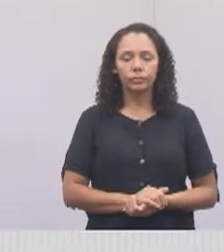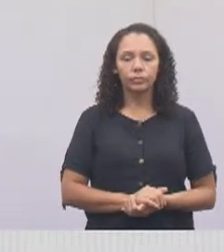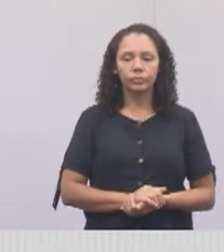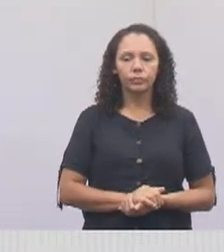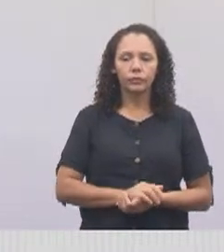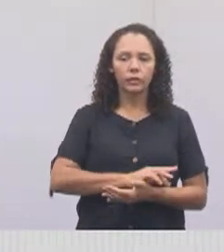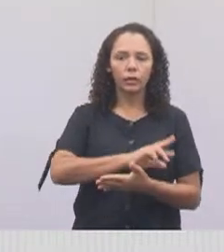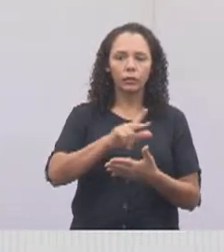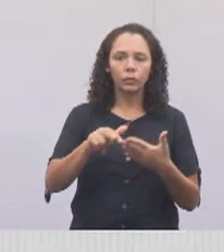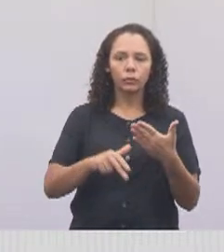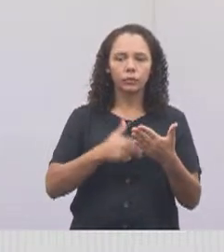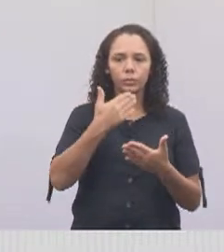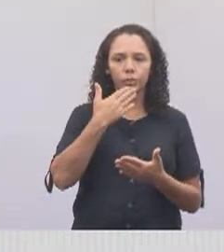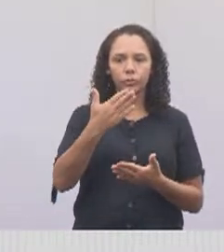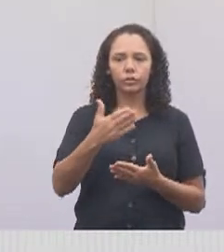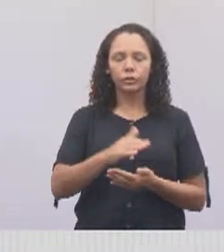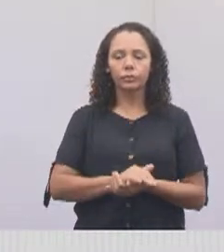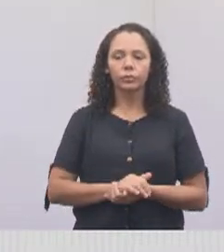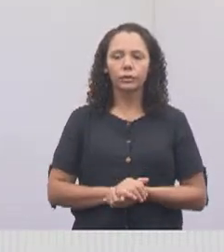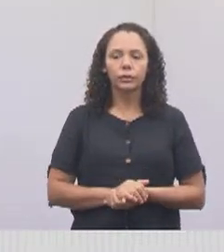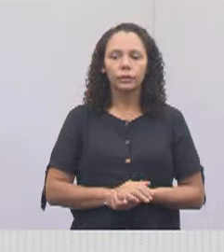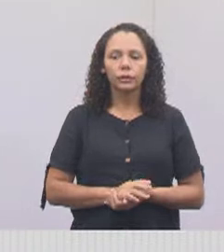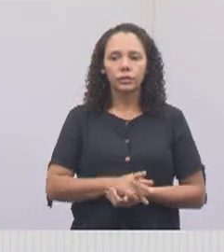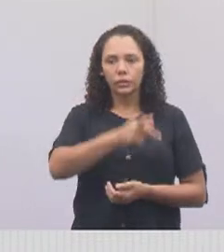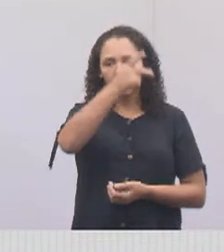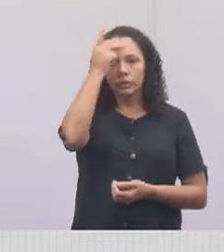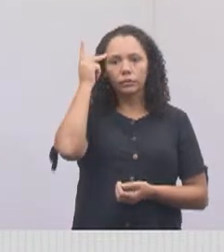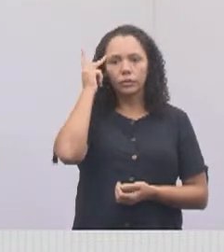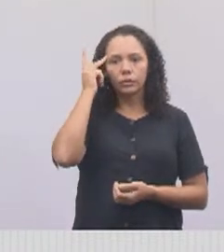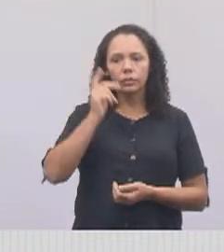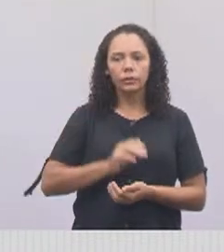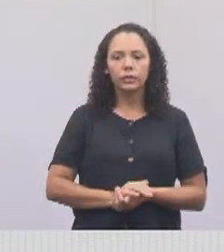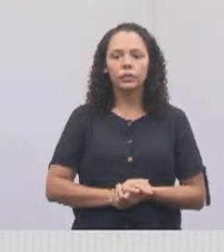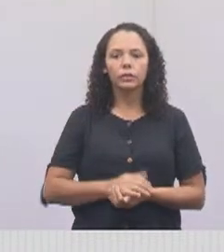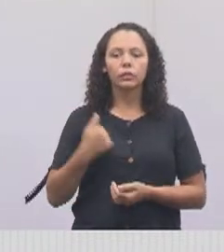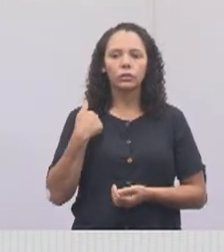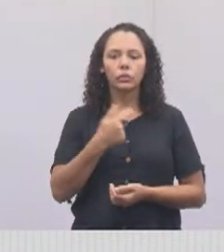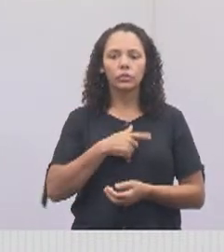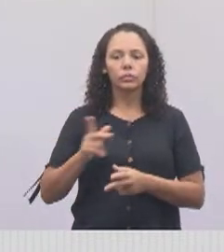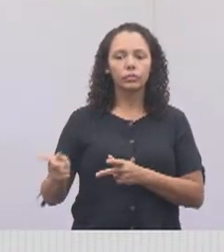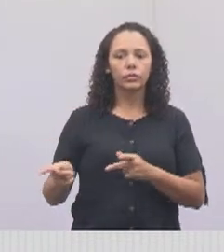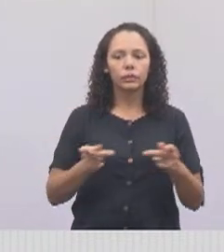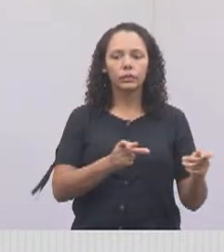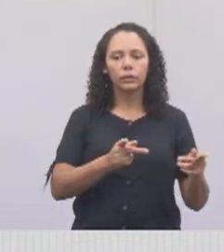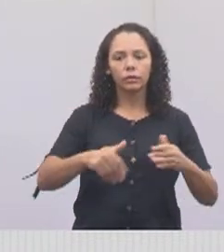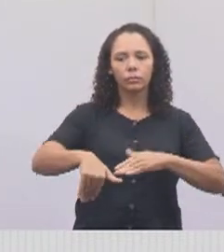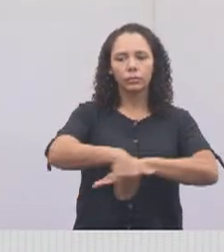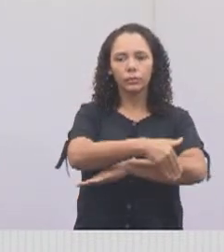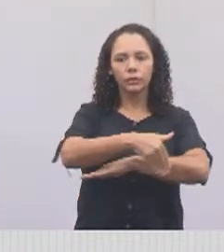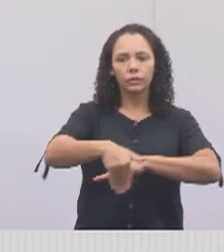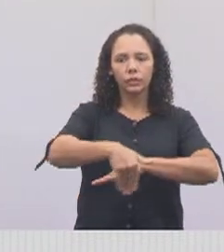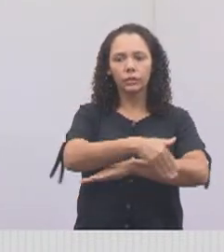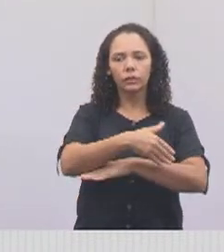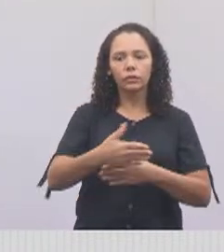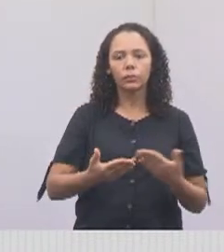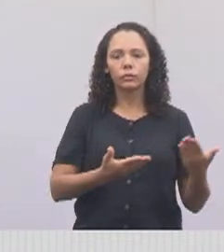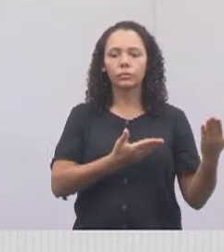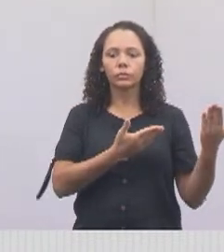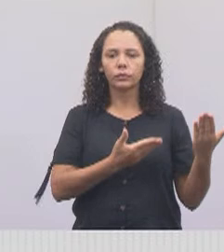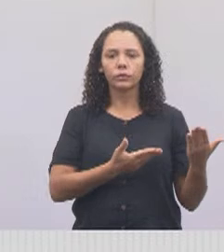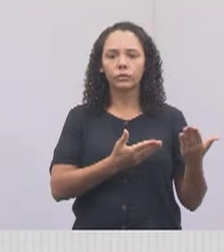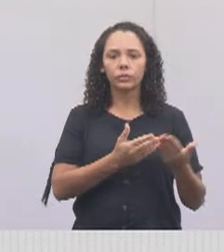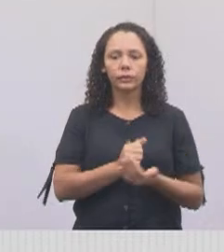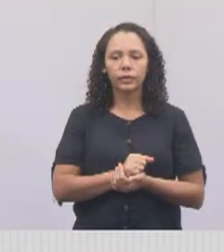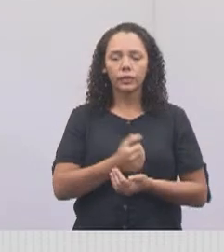solicitações da semana com relação ao município, né? Nós estivemos lá na estrada Arlindo Alves Vieira, onde foi solicitado